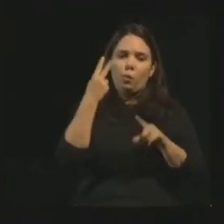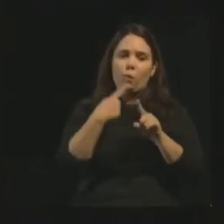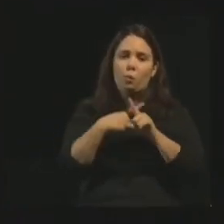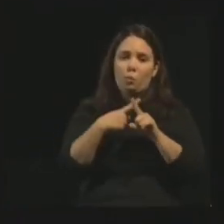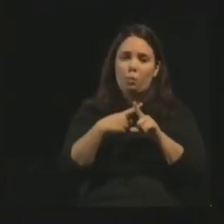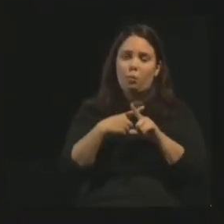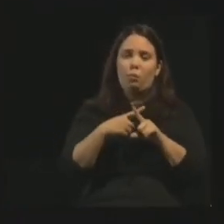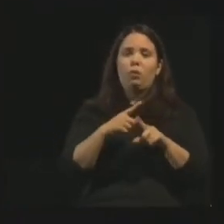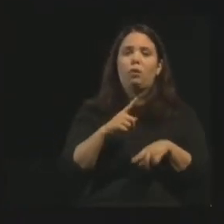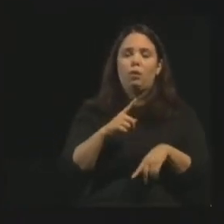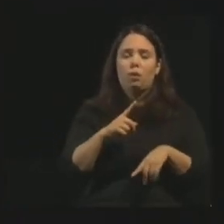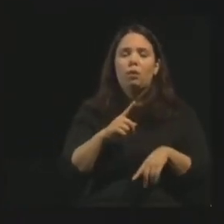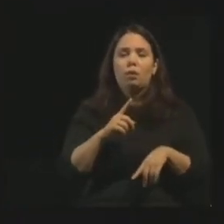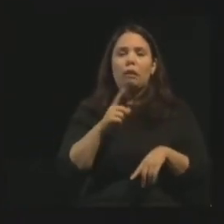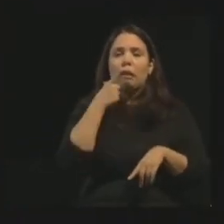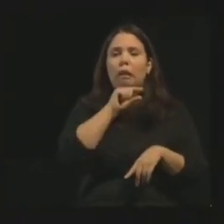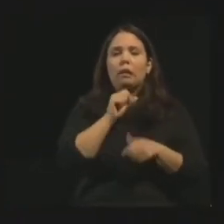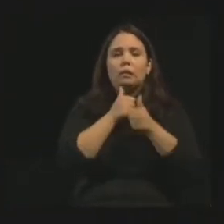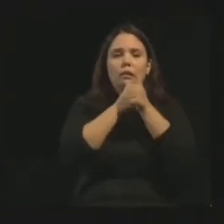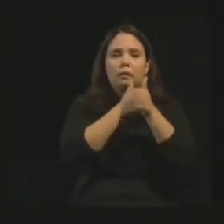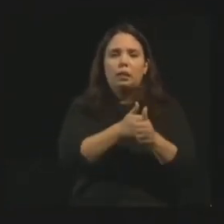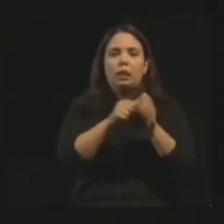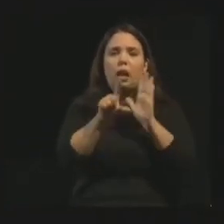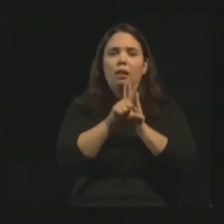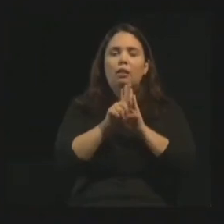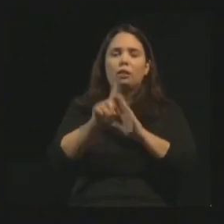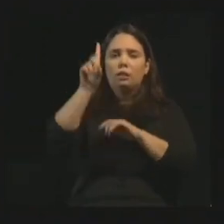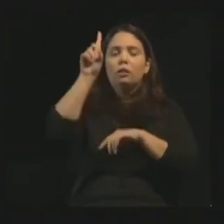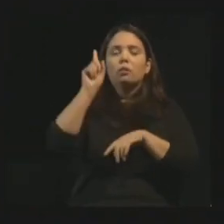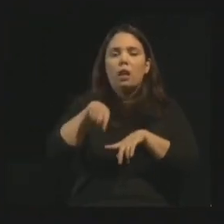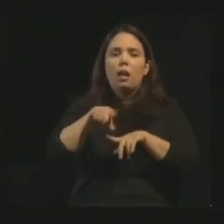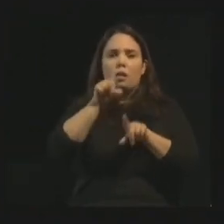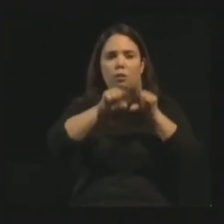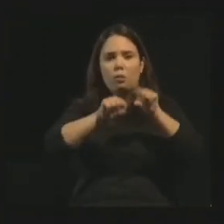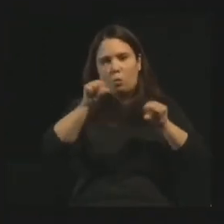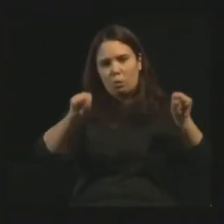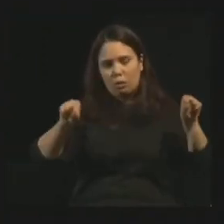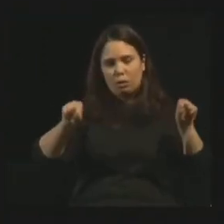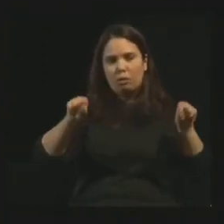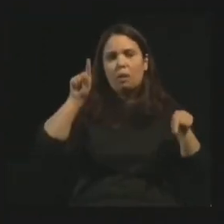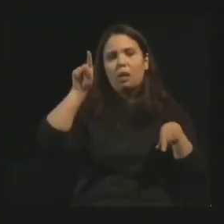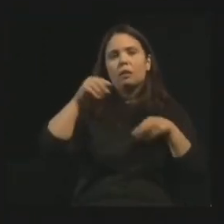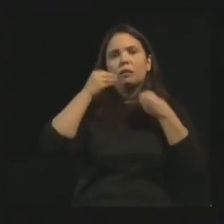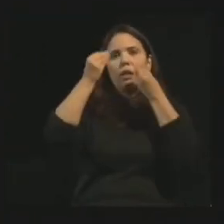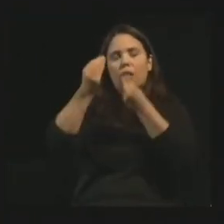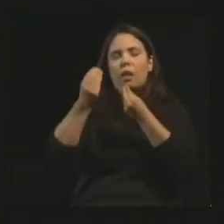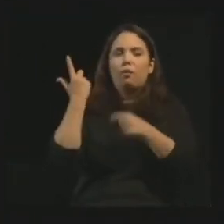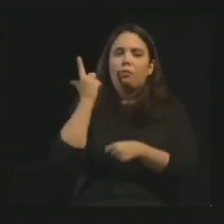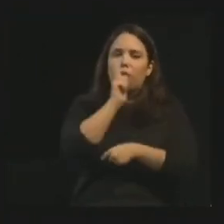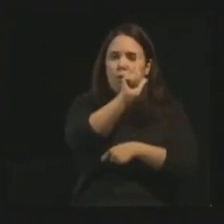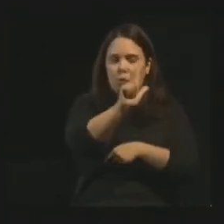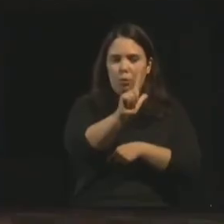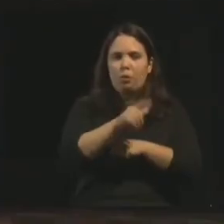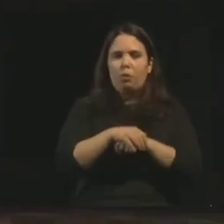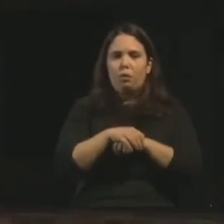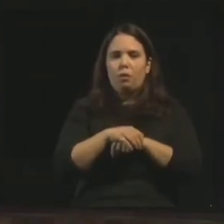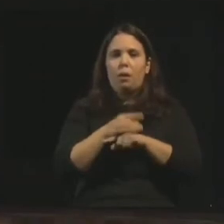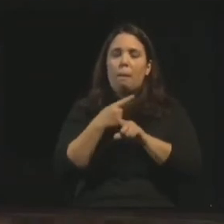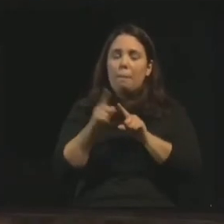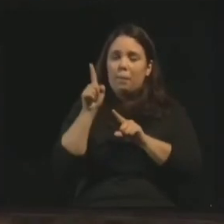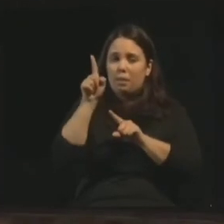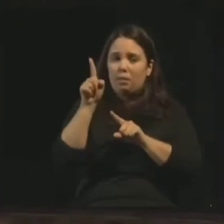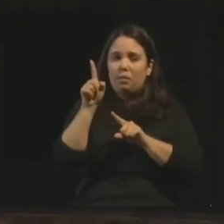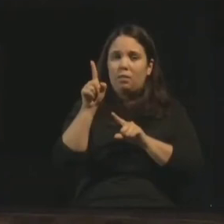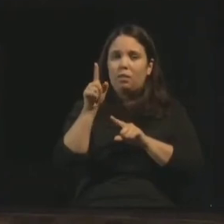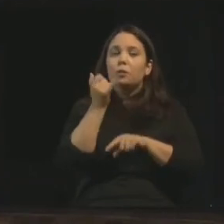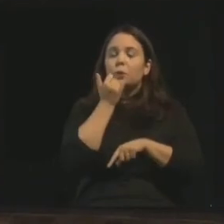triunfo de sua lei. Os que seguem sua lei, esses são os escolhidos, e ele lhes dará vitória. Mas ele destruirá,